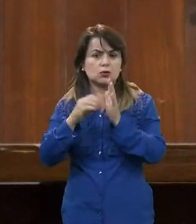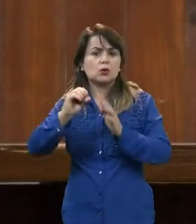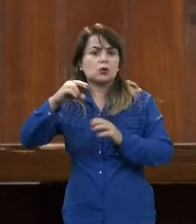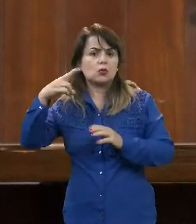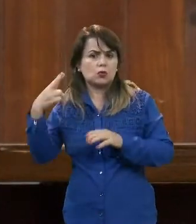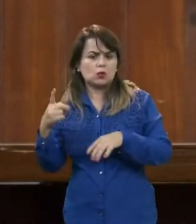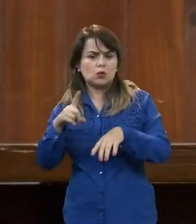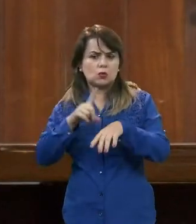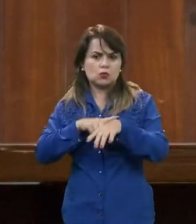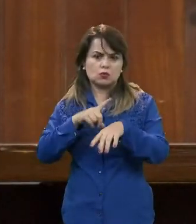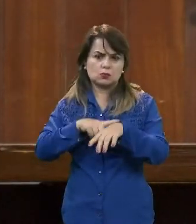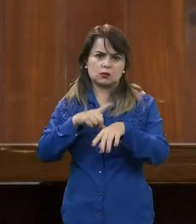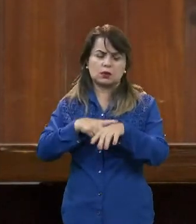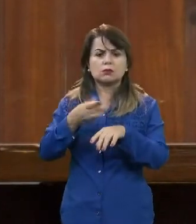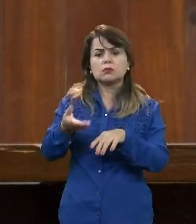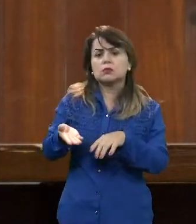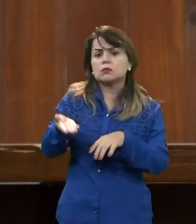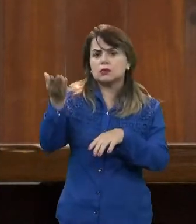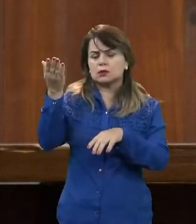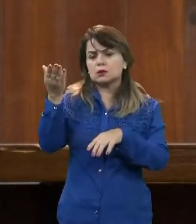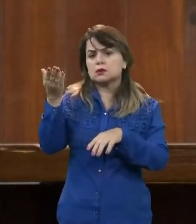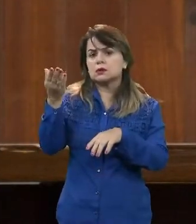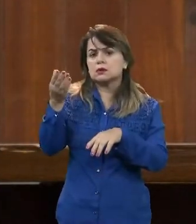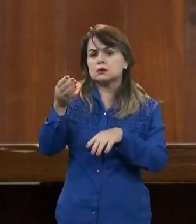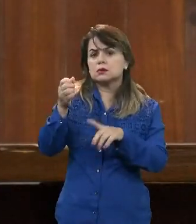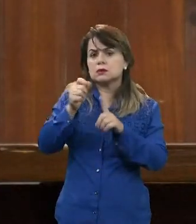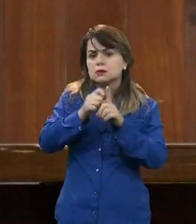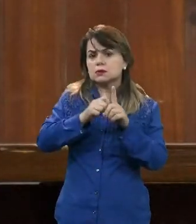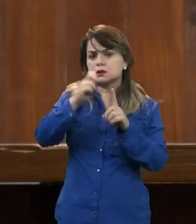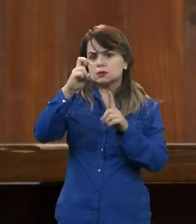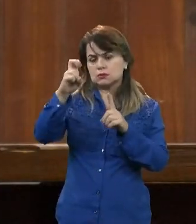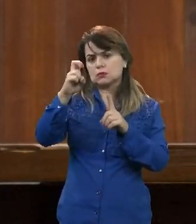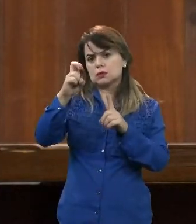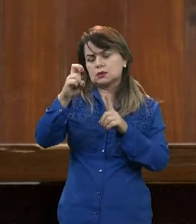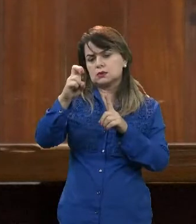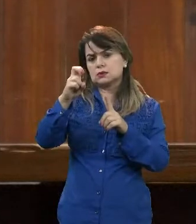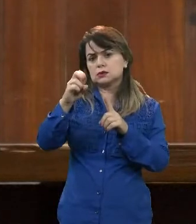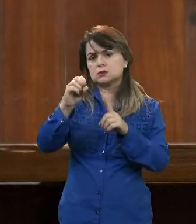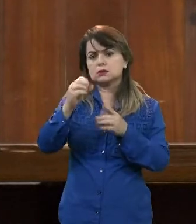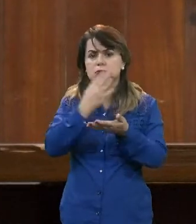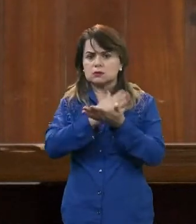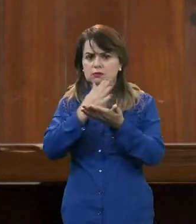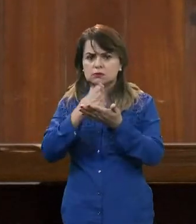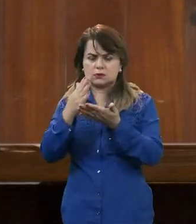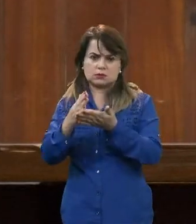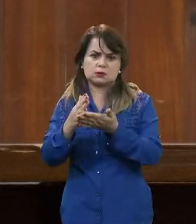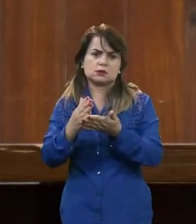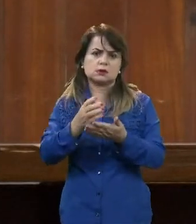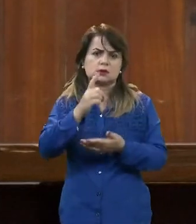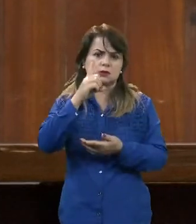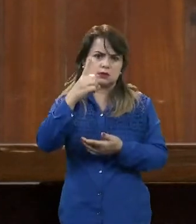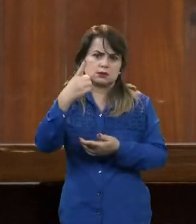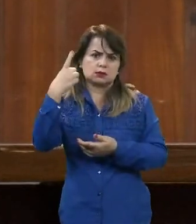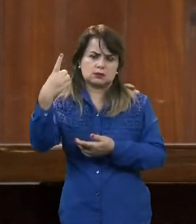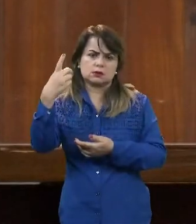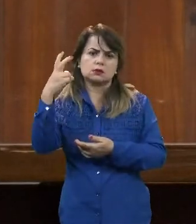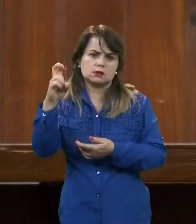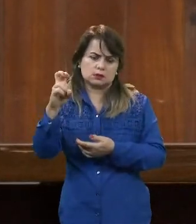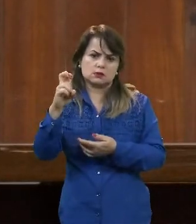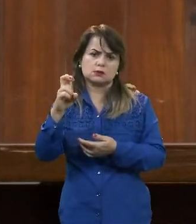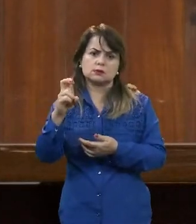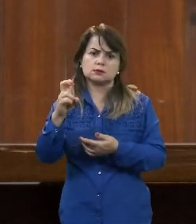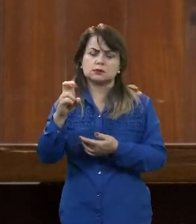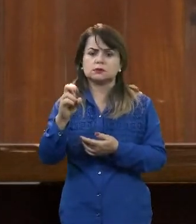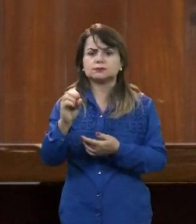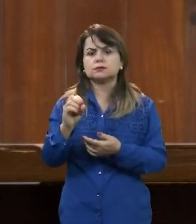nesse caso, dos cinco meses com mais 115 parcelas e aí, sim, nesse caso, haveria...